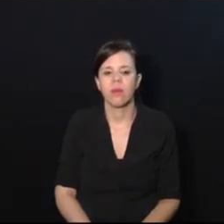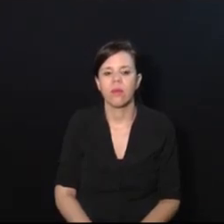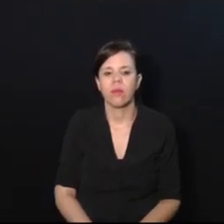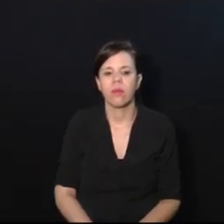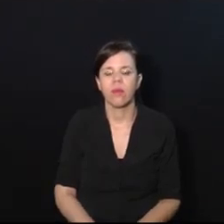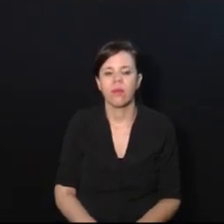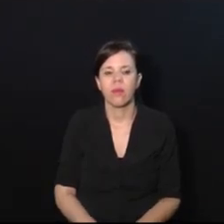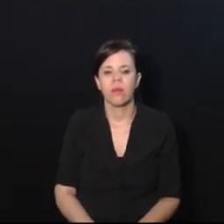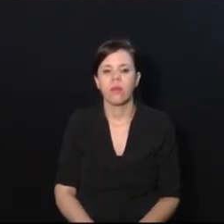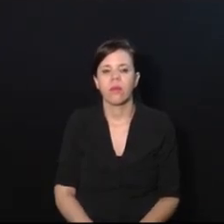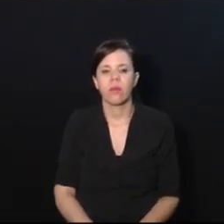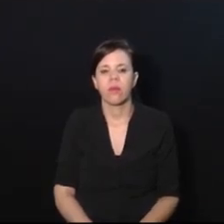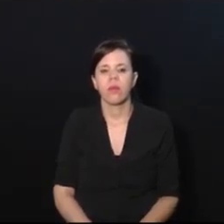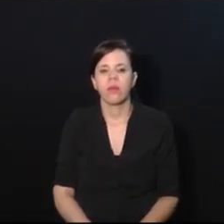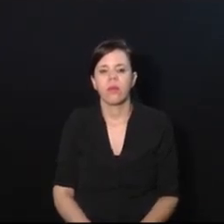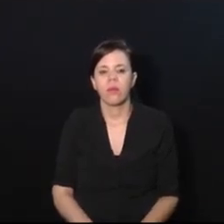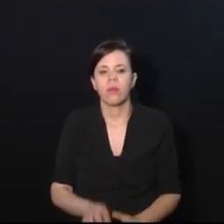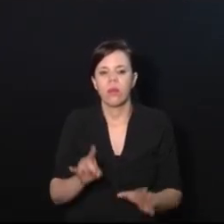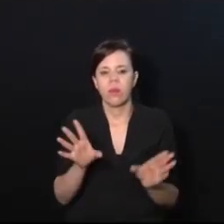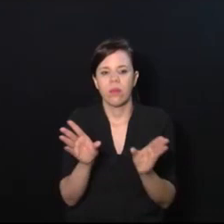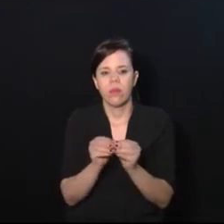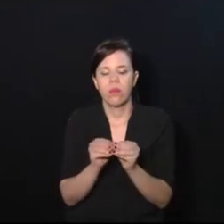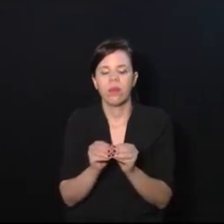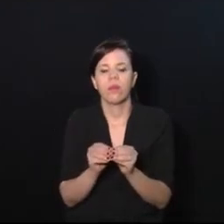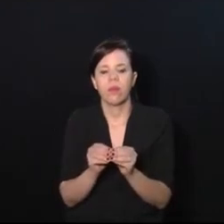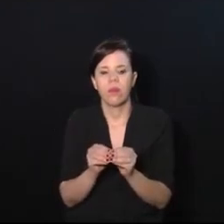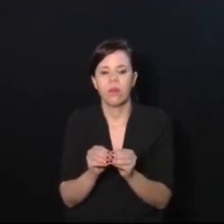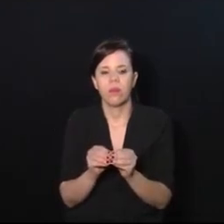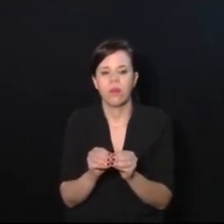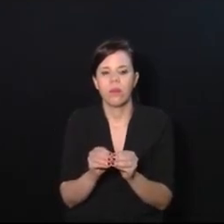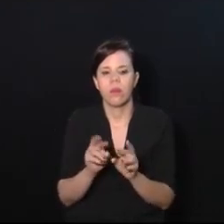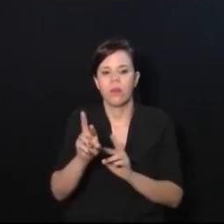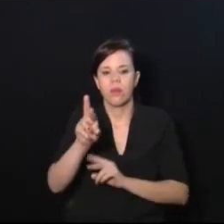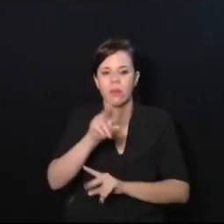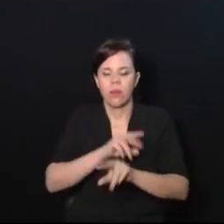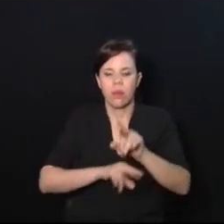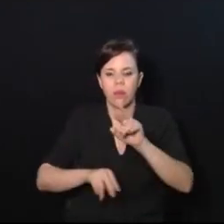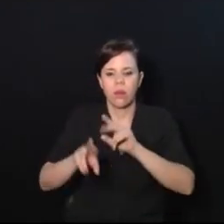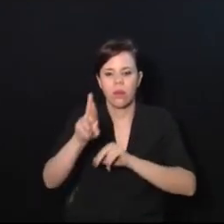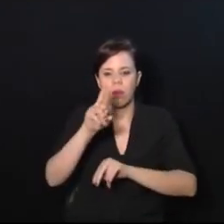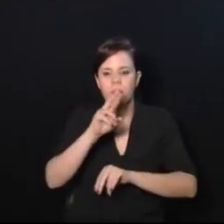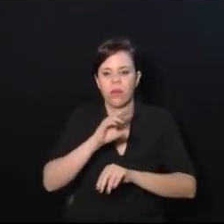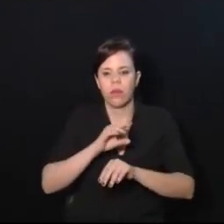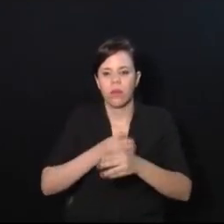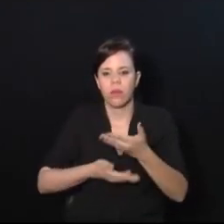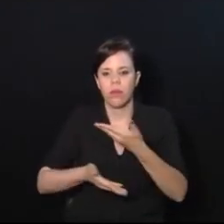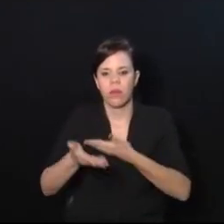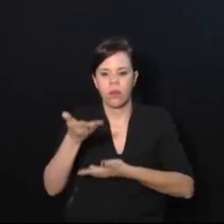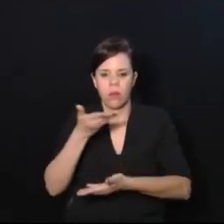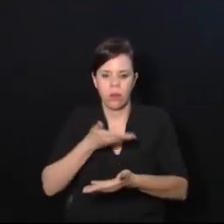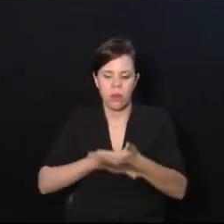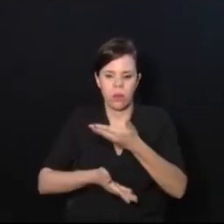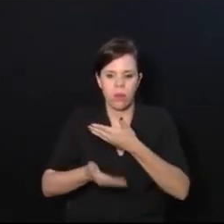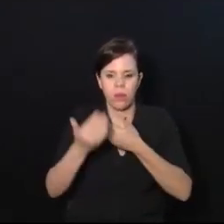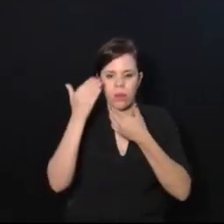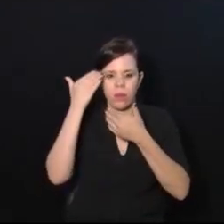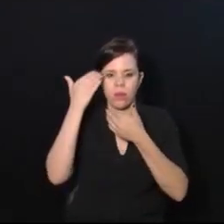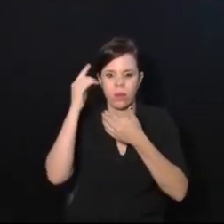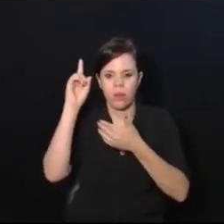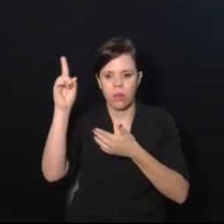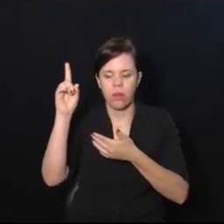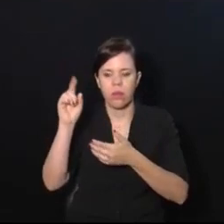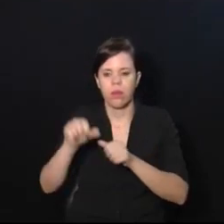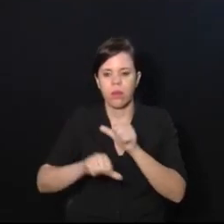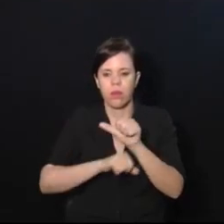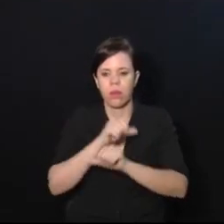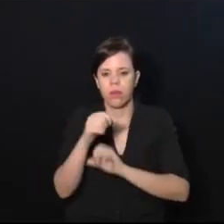Tá, e aí, só para fechar esse slide, a questão da avaliação biopsicossocial. Graças a Deus, se está trocando